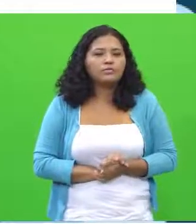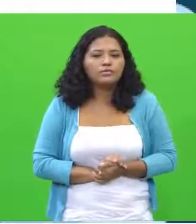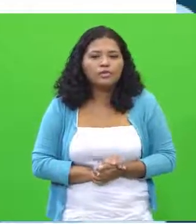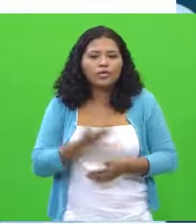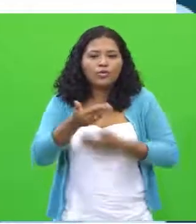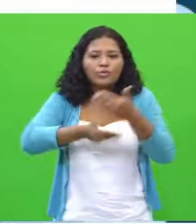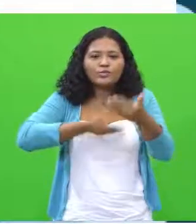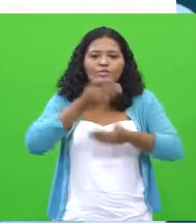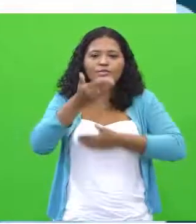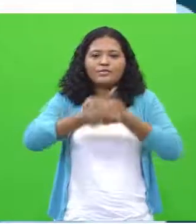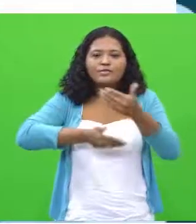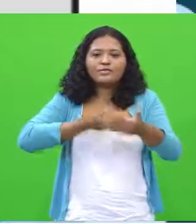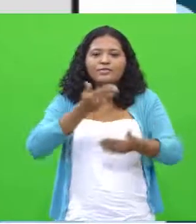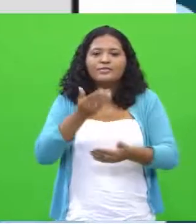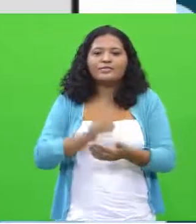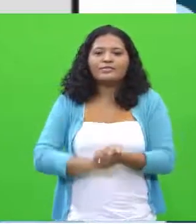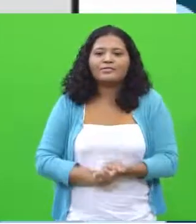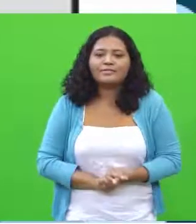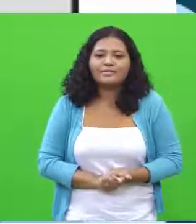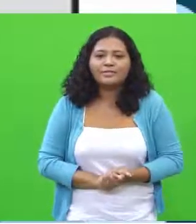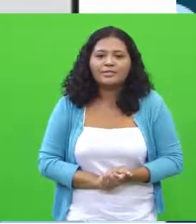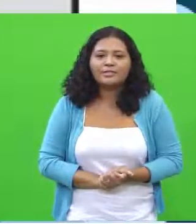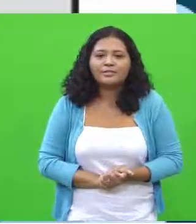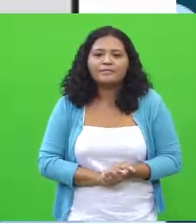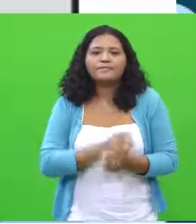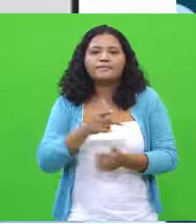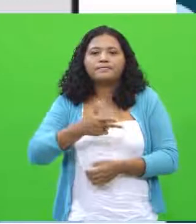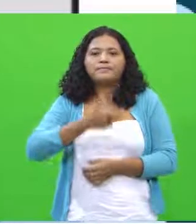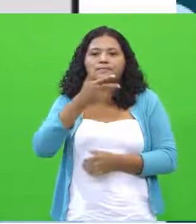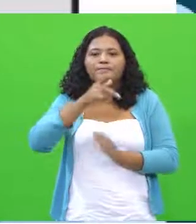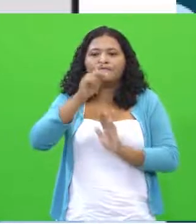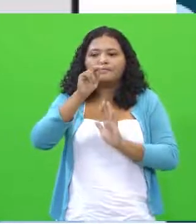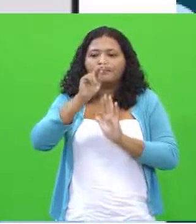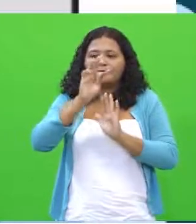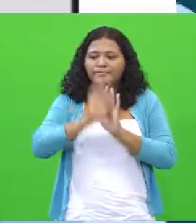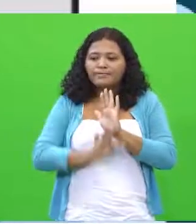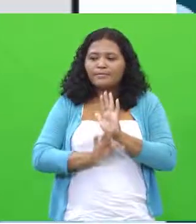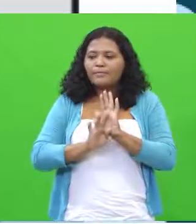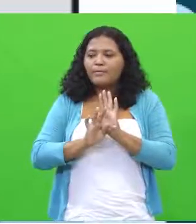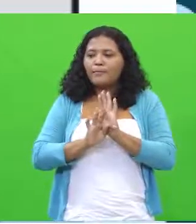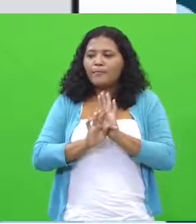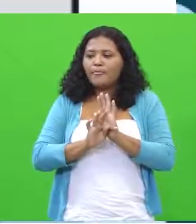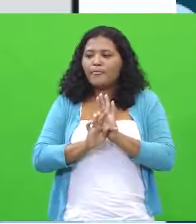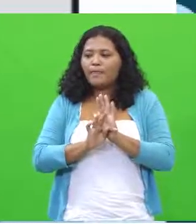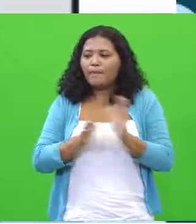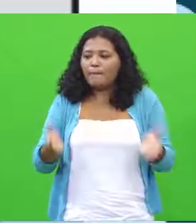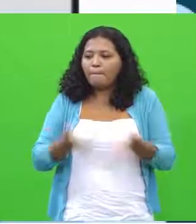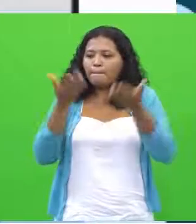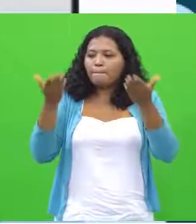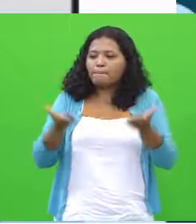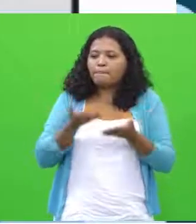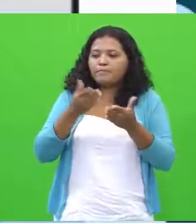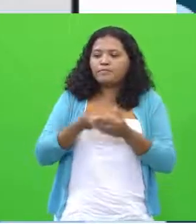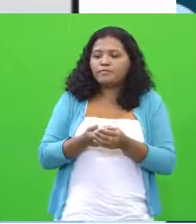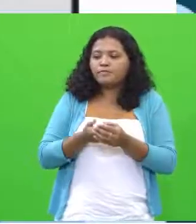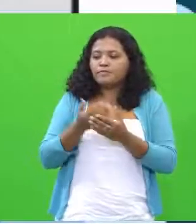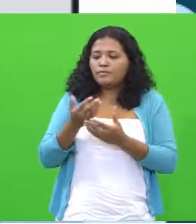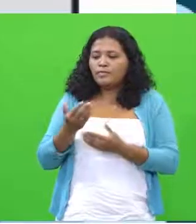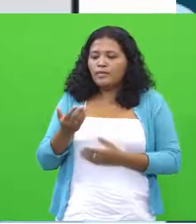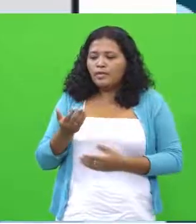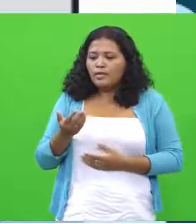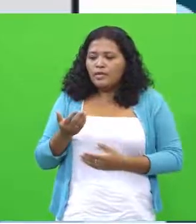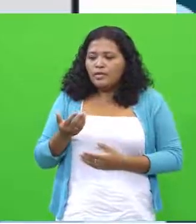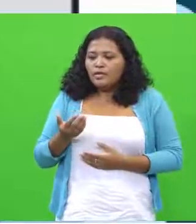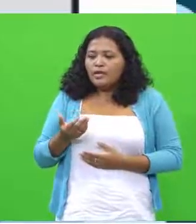Continuando, nós temos aí o terceiro e último texto motivador. Temos aí um quadro, uma